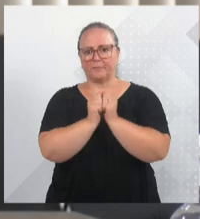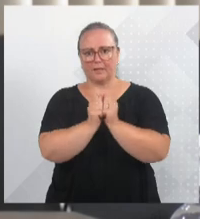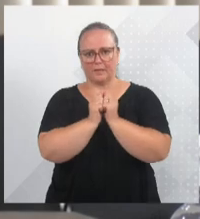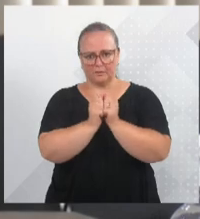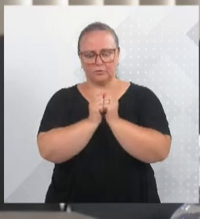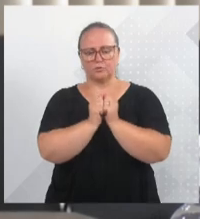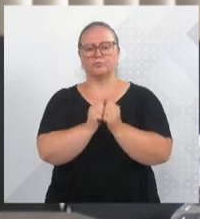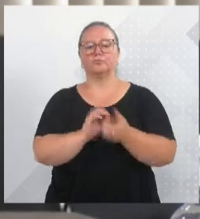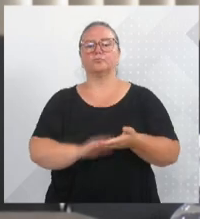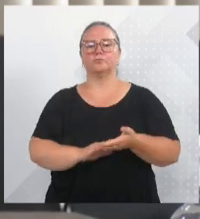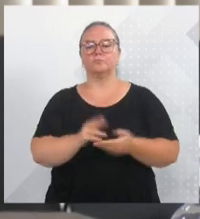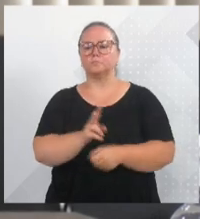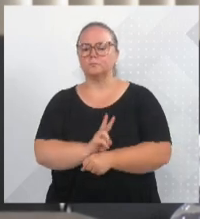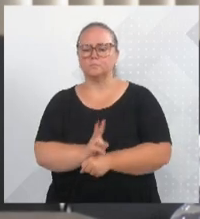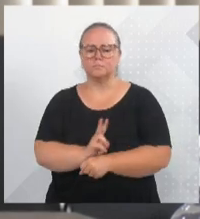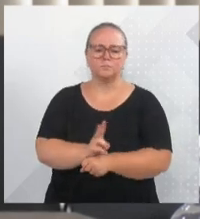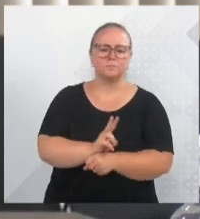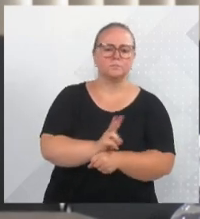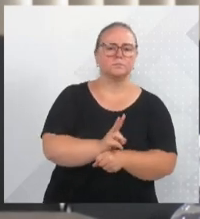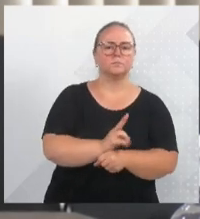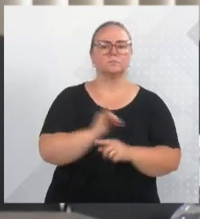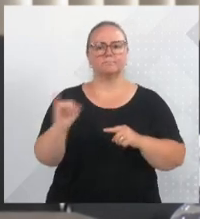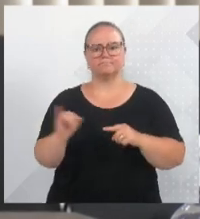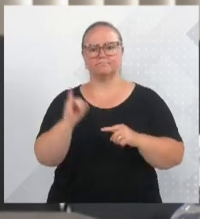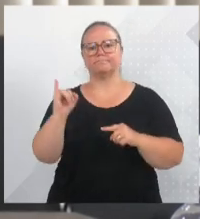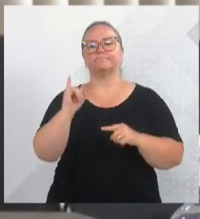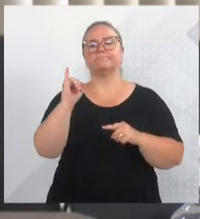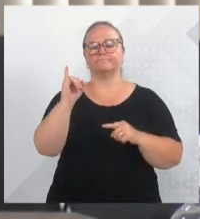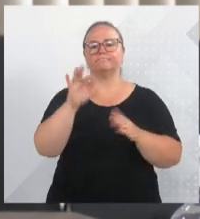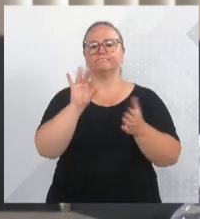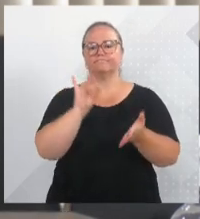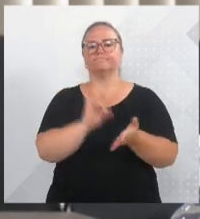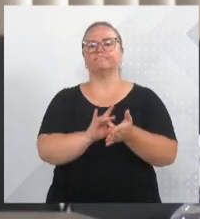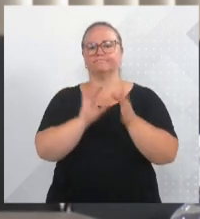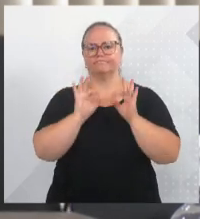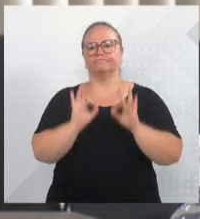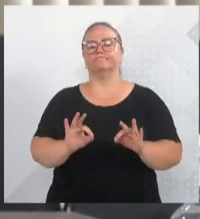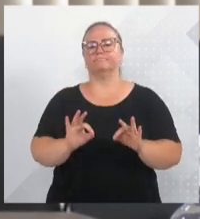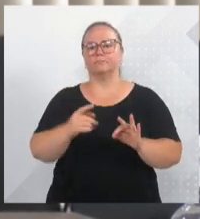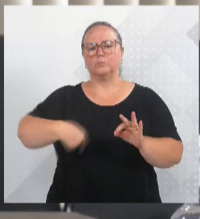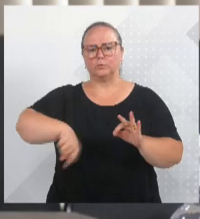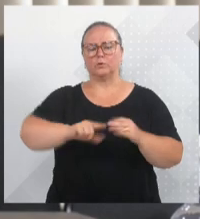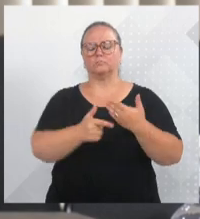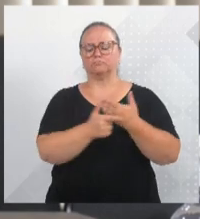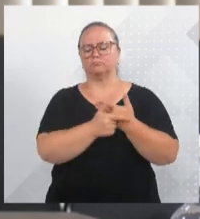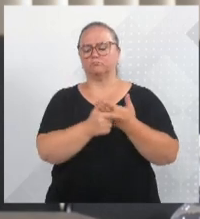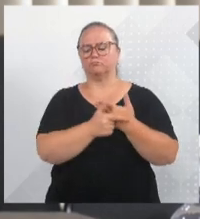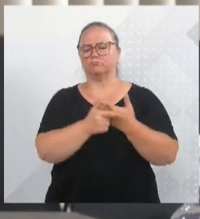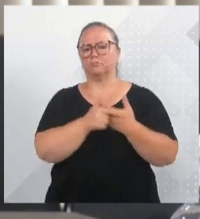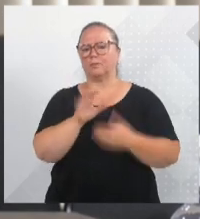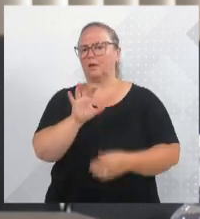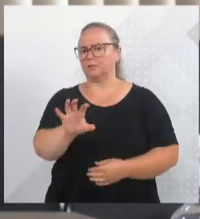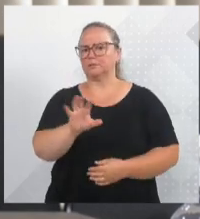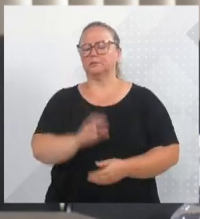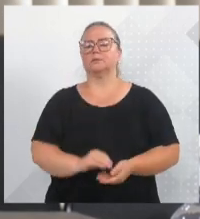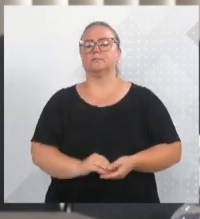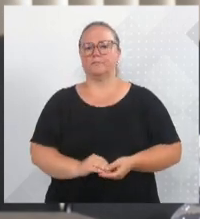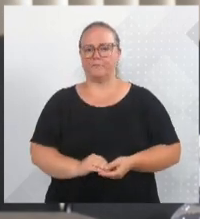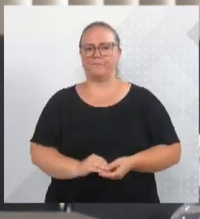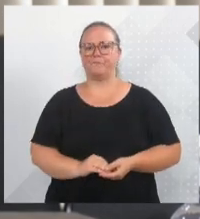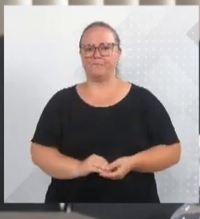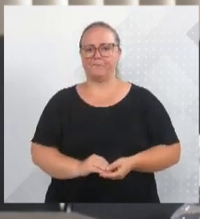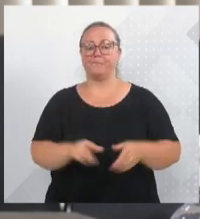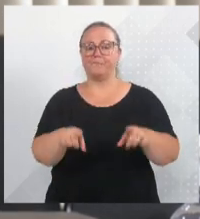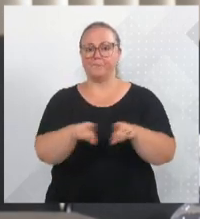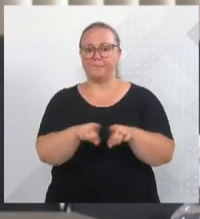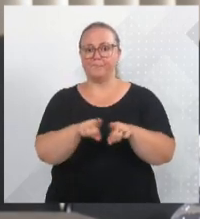demandas, fiscalizando a obra, muito importante fiscalizar as obras, com certeza, eu acho que é esse o nosso papel. A gente tem feito, mas também a